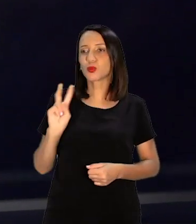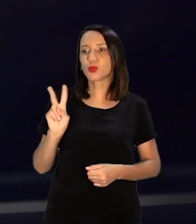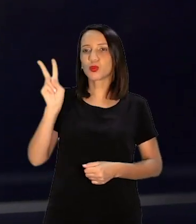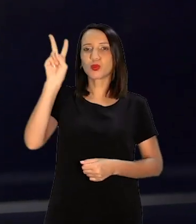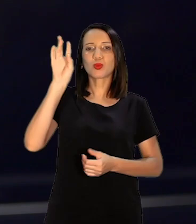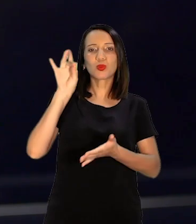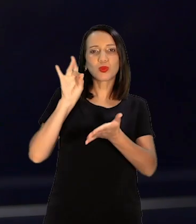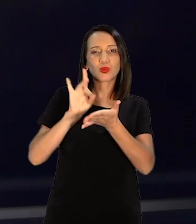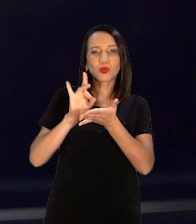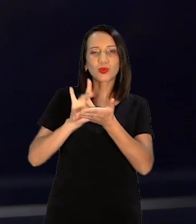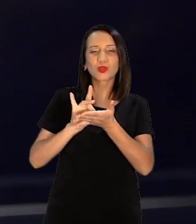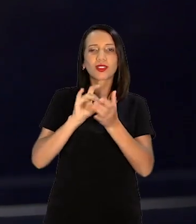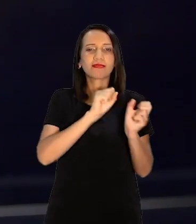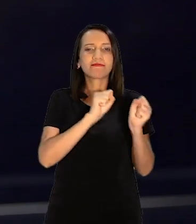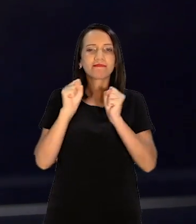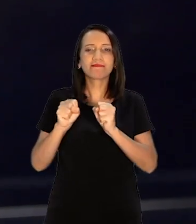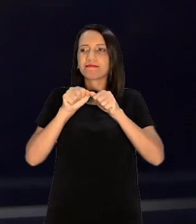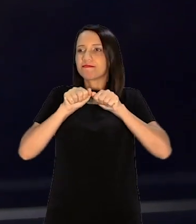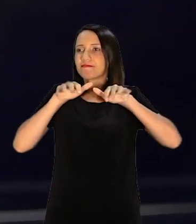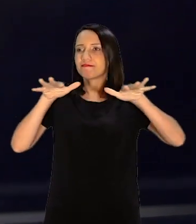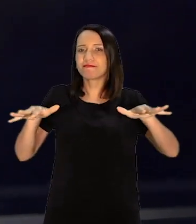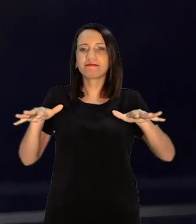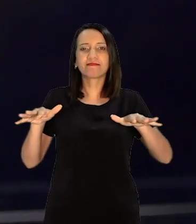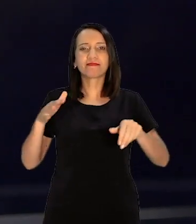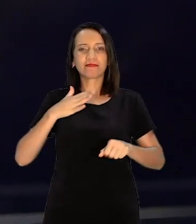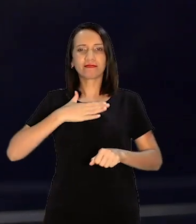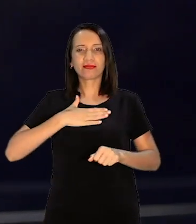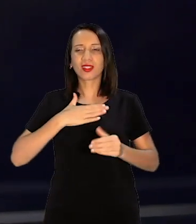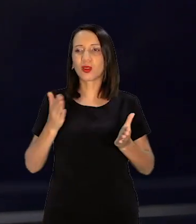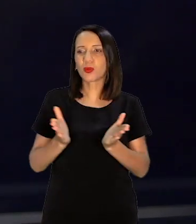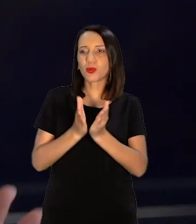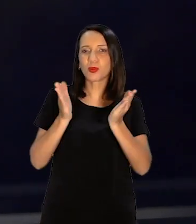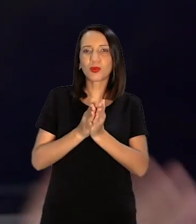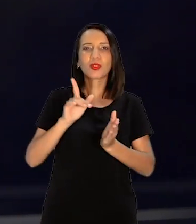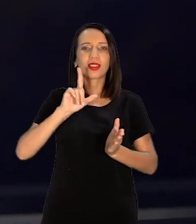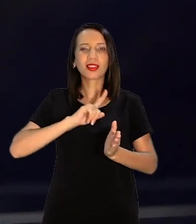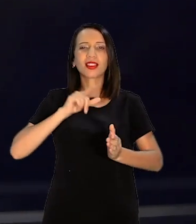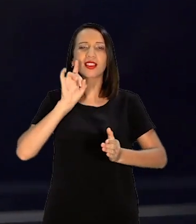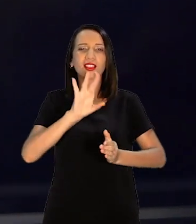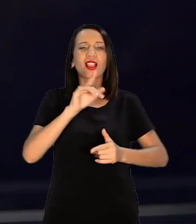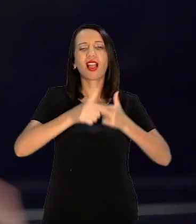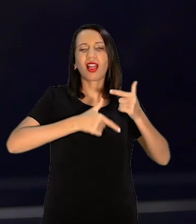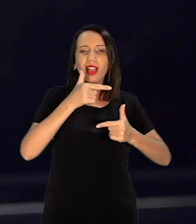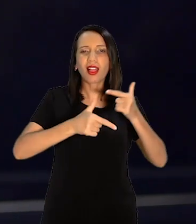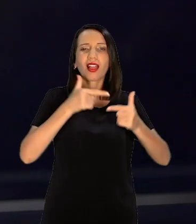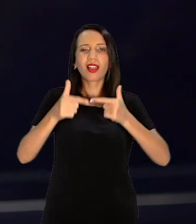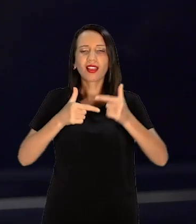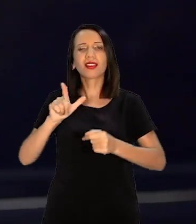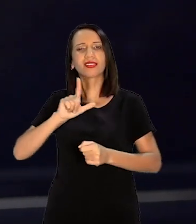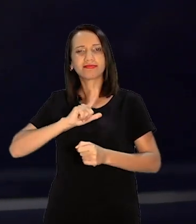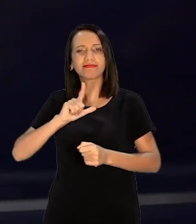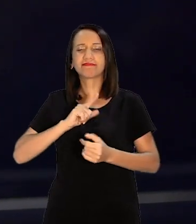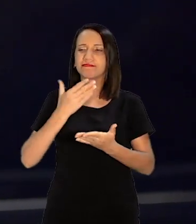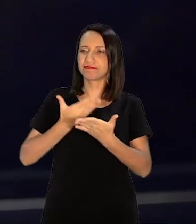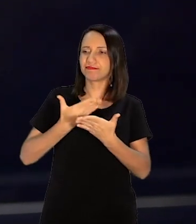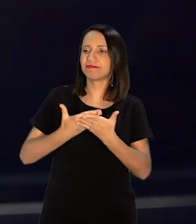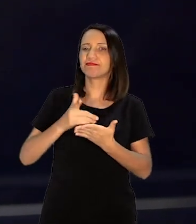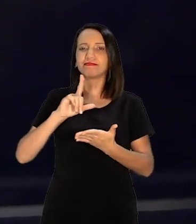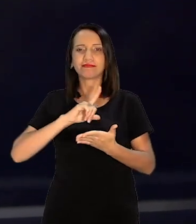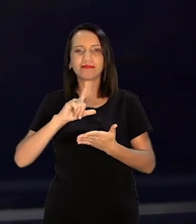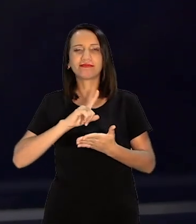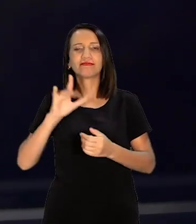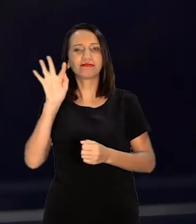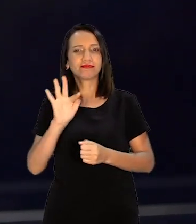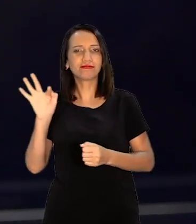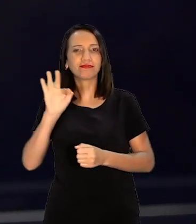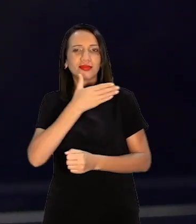reais Assim De poder abranger Que não é Porque eu sou pobre Que eu tenho Que só trabalhar Eu posso sim Ter um estudo Eu posso sim Entrar numa